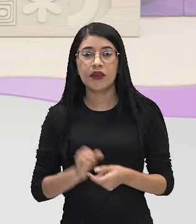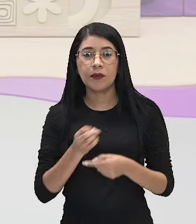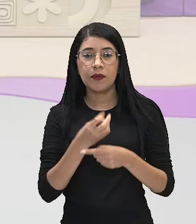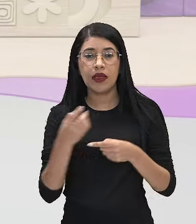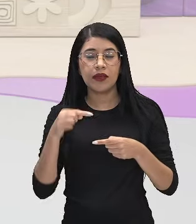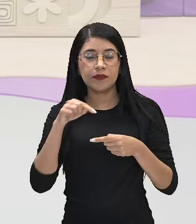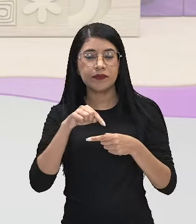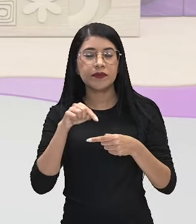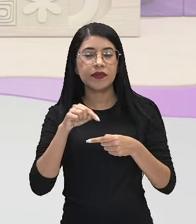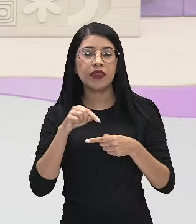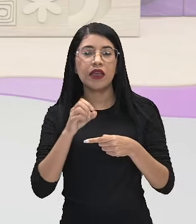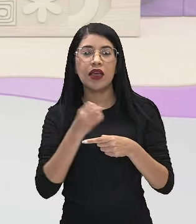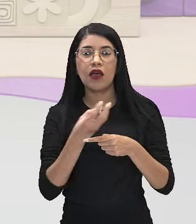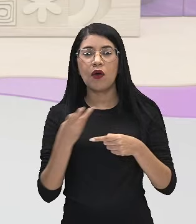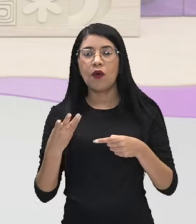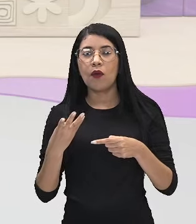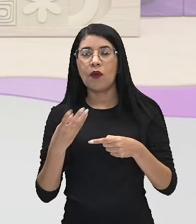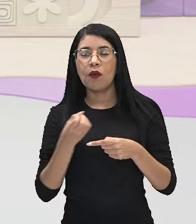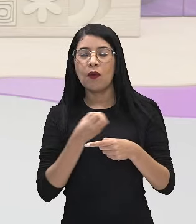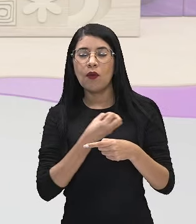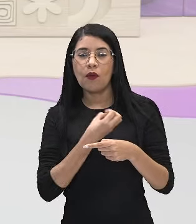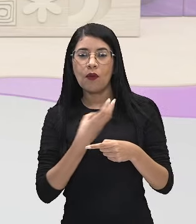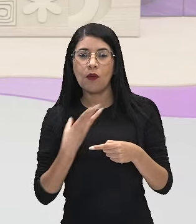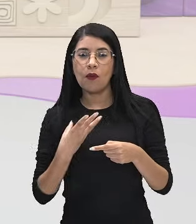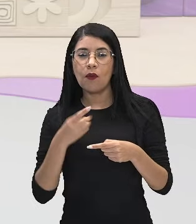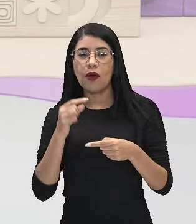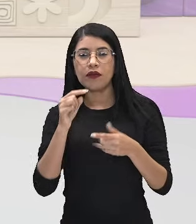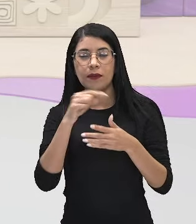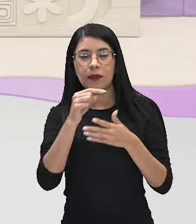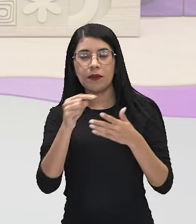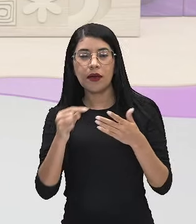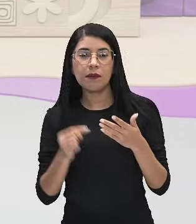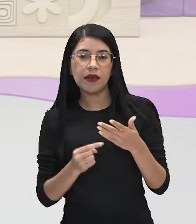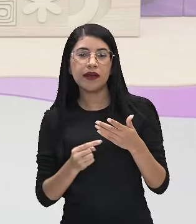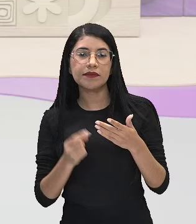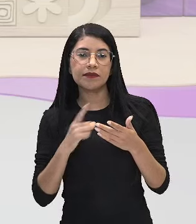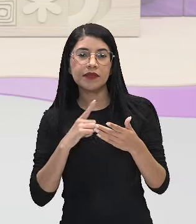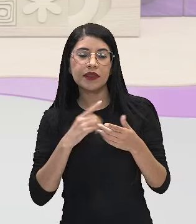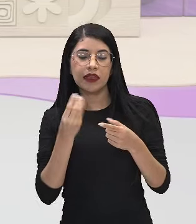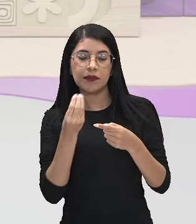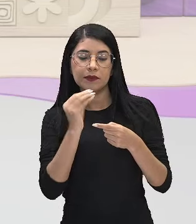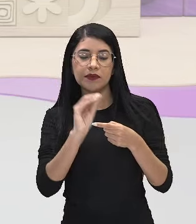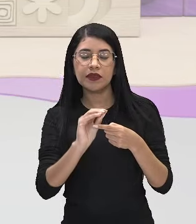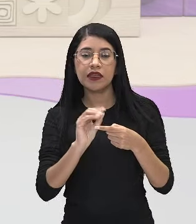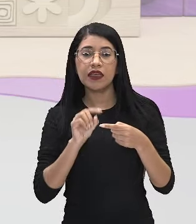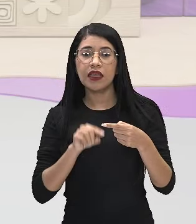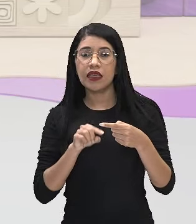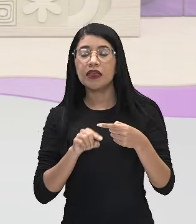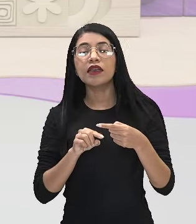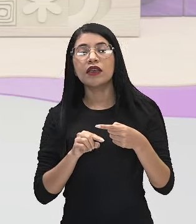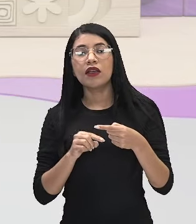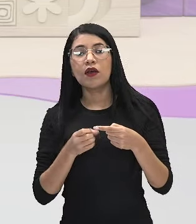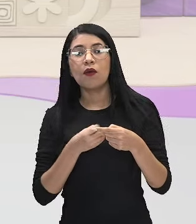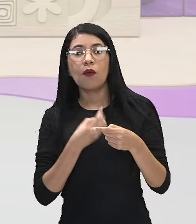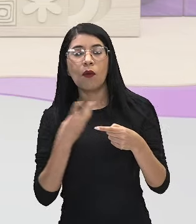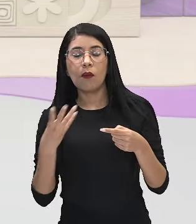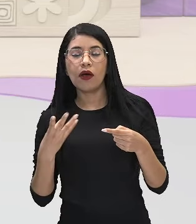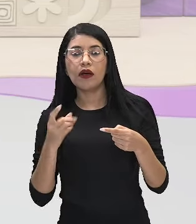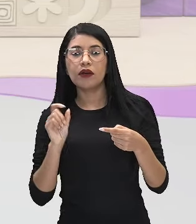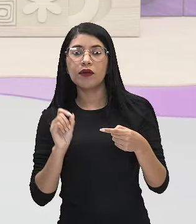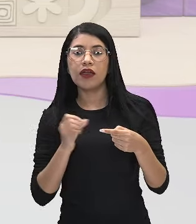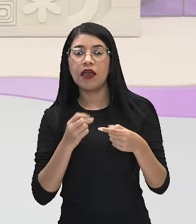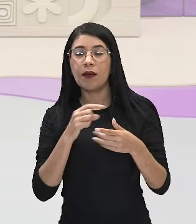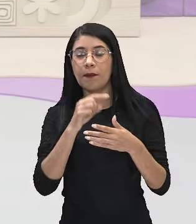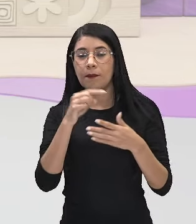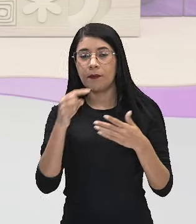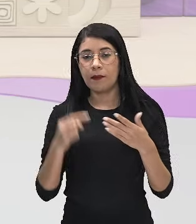da fração, a gente vai colocar a quantidade de elementos que tem no evento e no denominador a gente vai colocar a quantidade de elementos